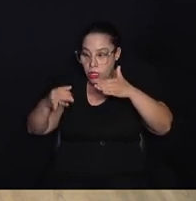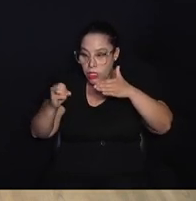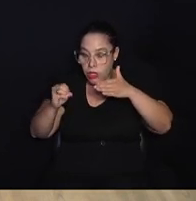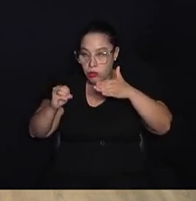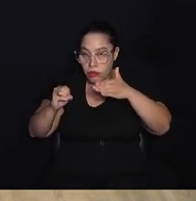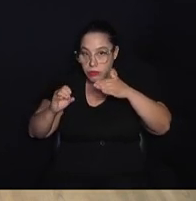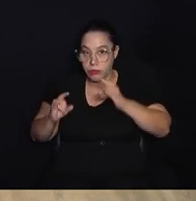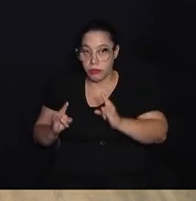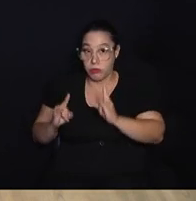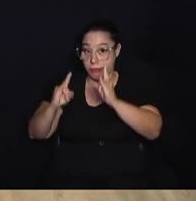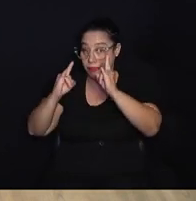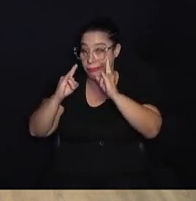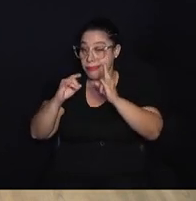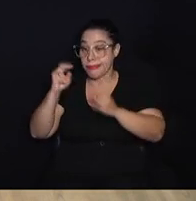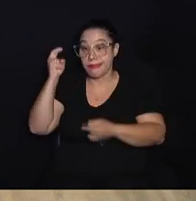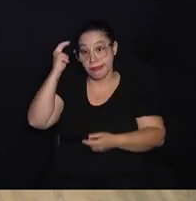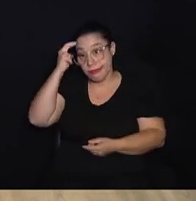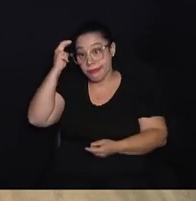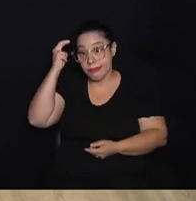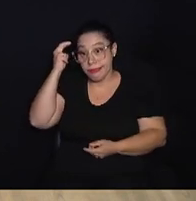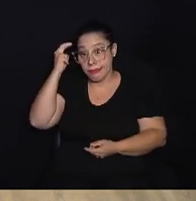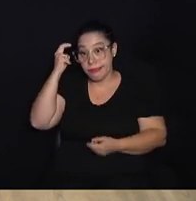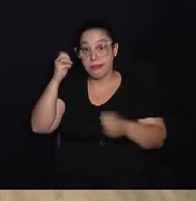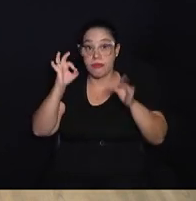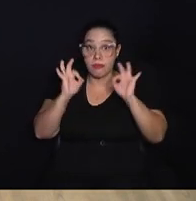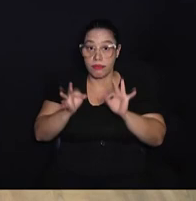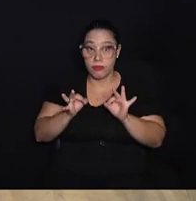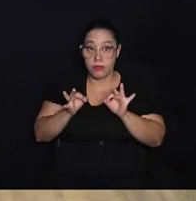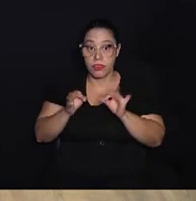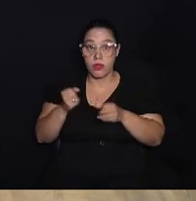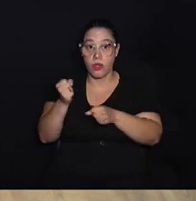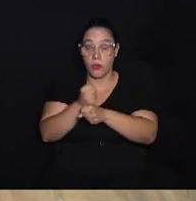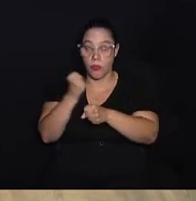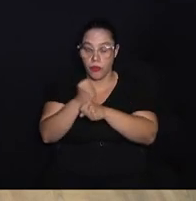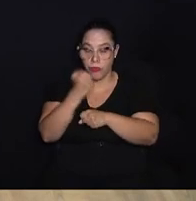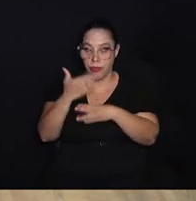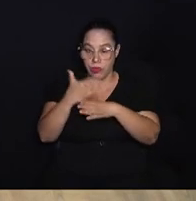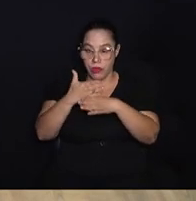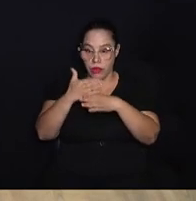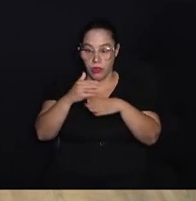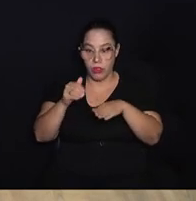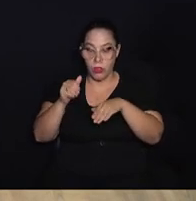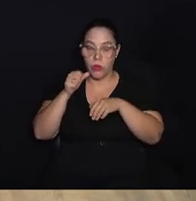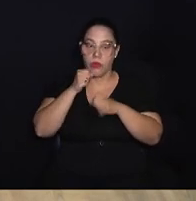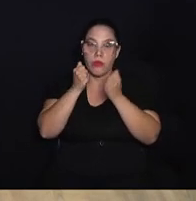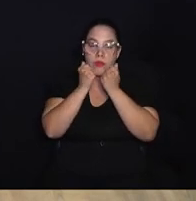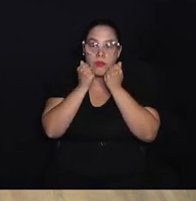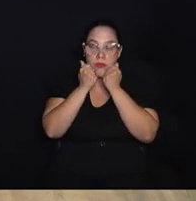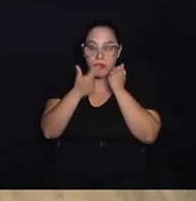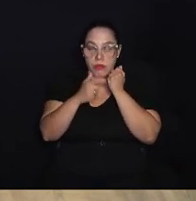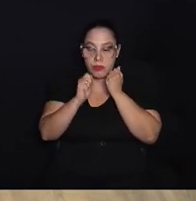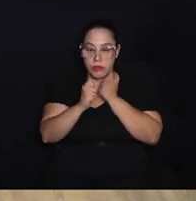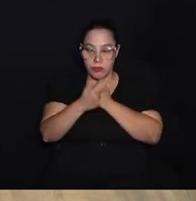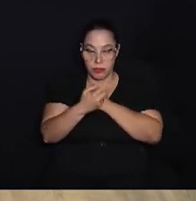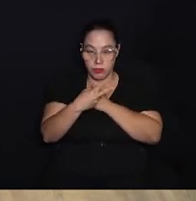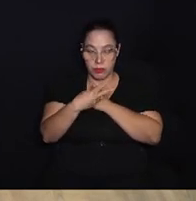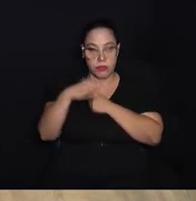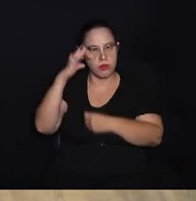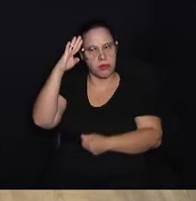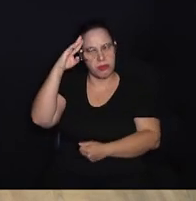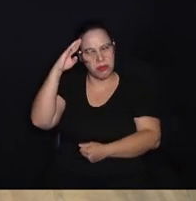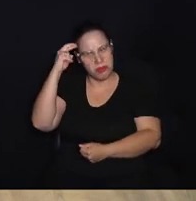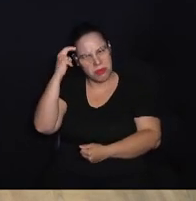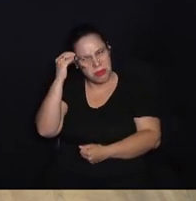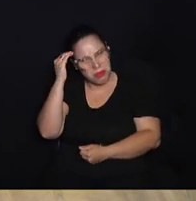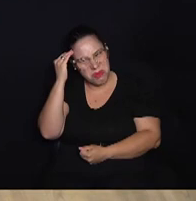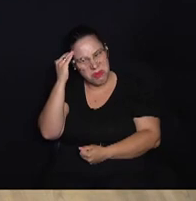imóvel tombado aqui na cidade de Campinas, justamente porque ele passa por obras desde julho de 2023. Para a gente entender o que está acontecendo